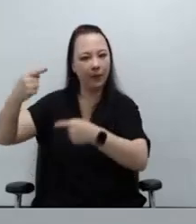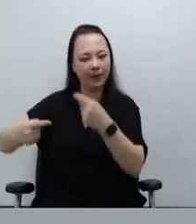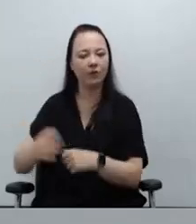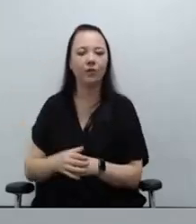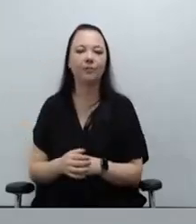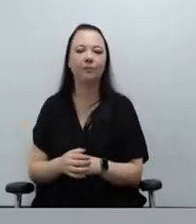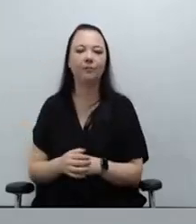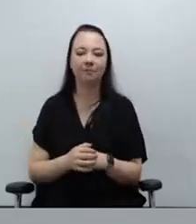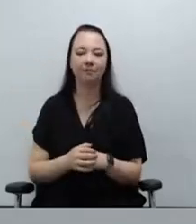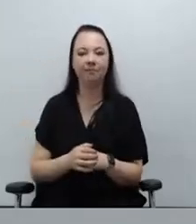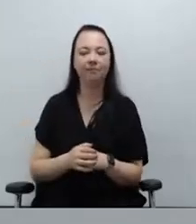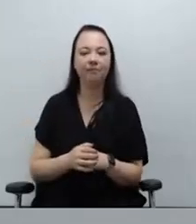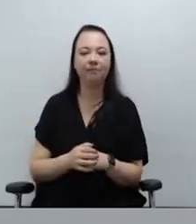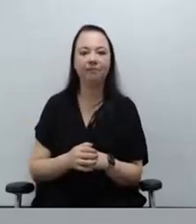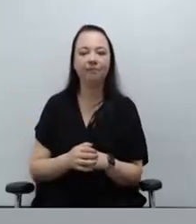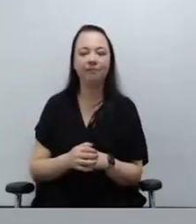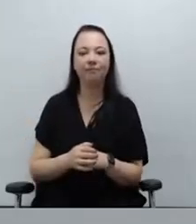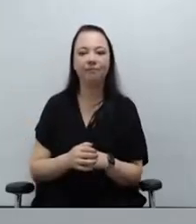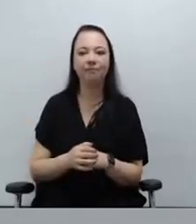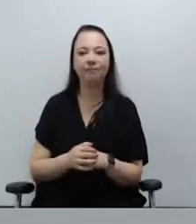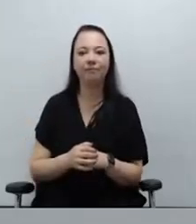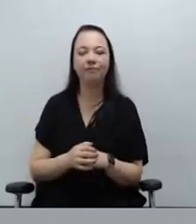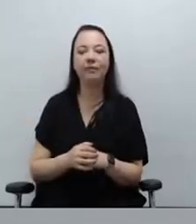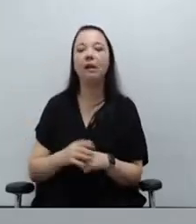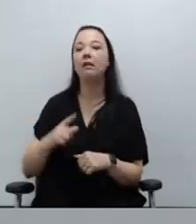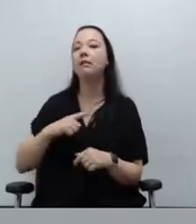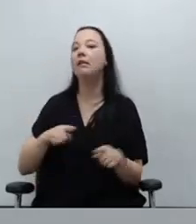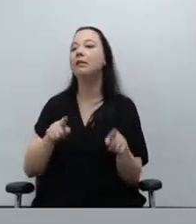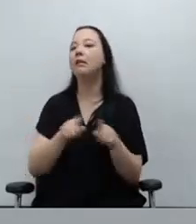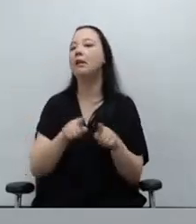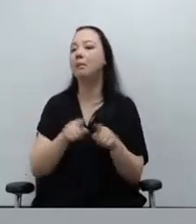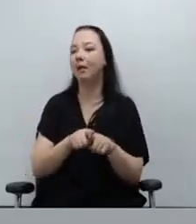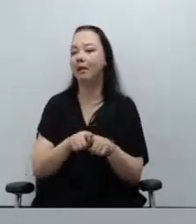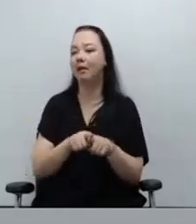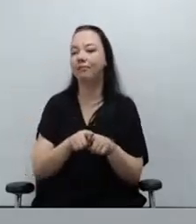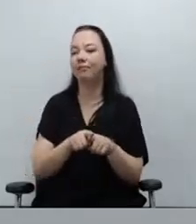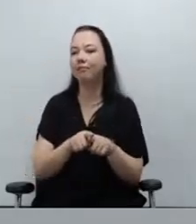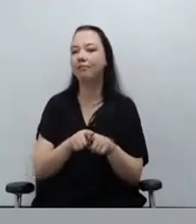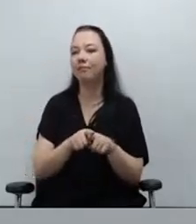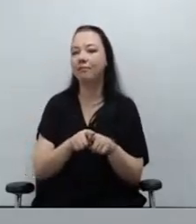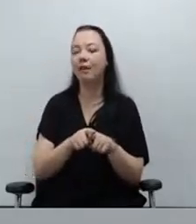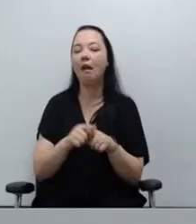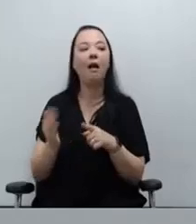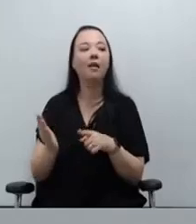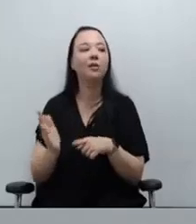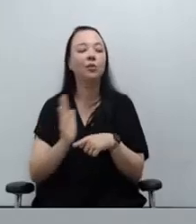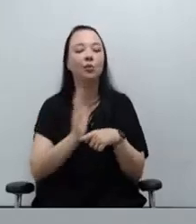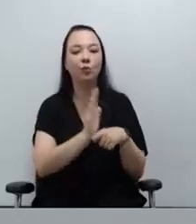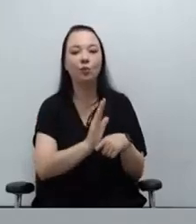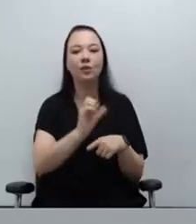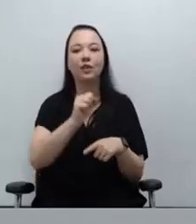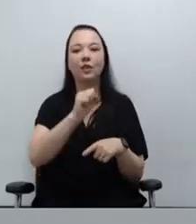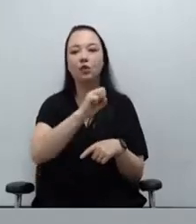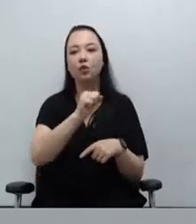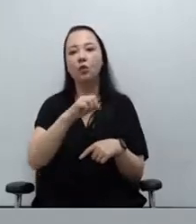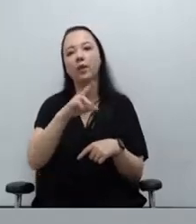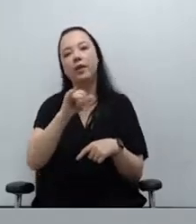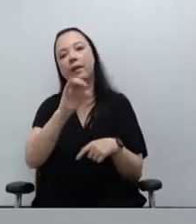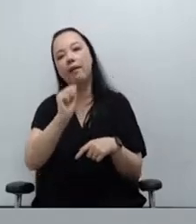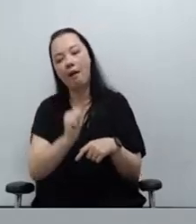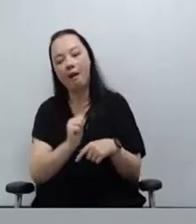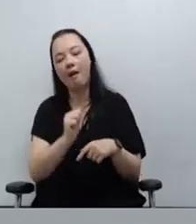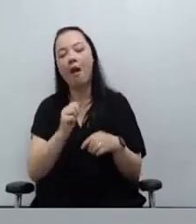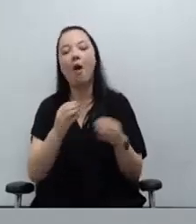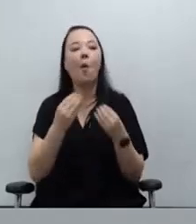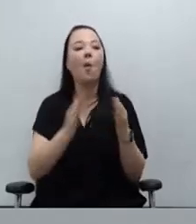extrajudicial de conflitos esteve numa reunião de sobre cultura e paz nas escolas, né, com